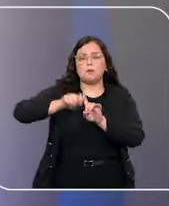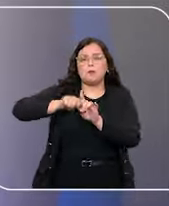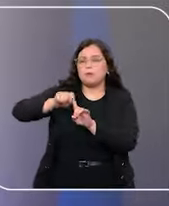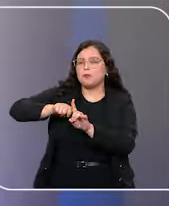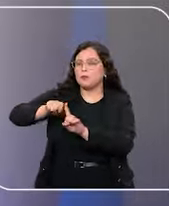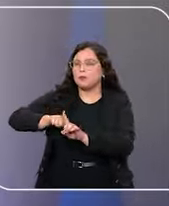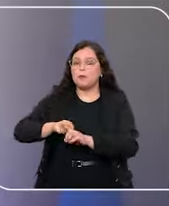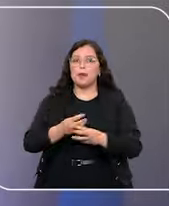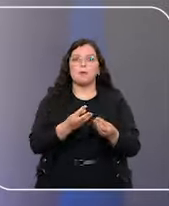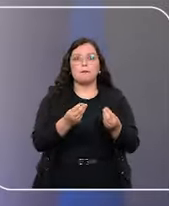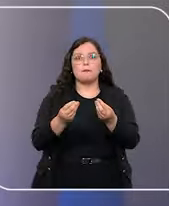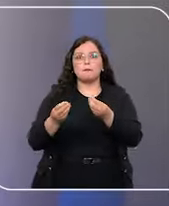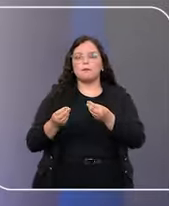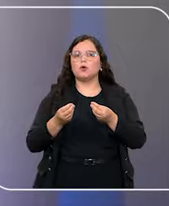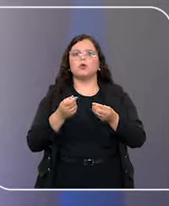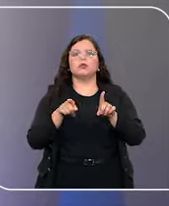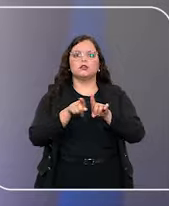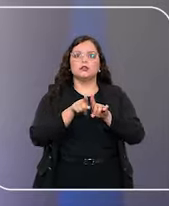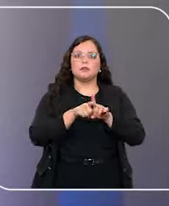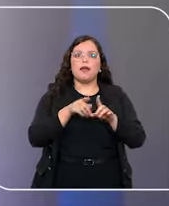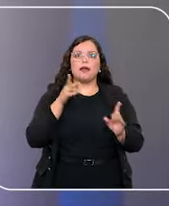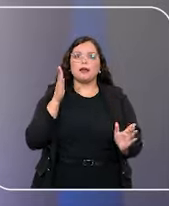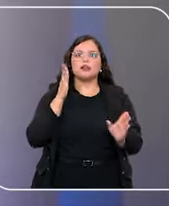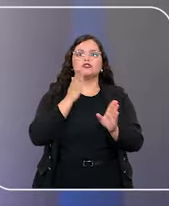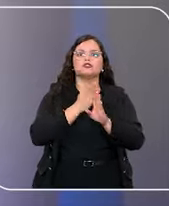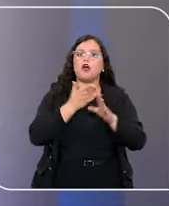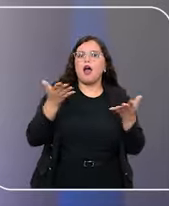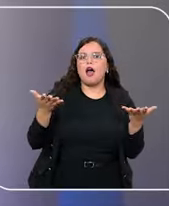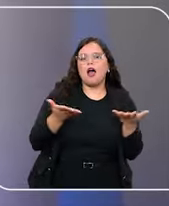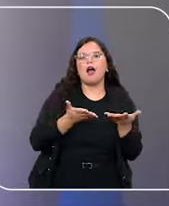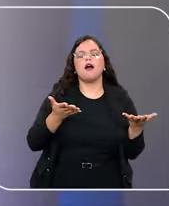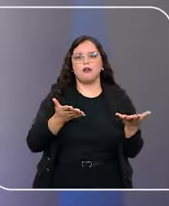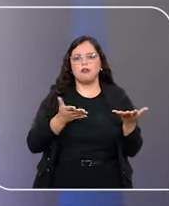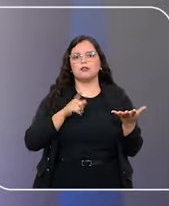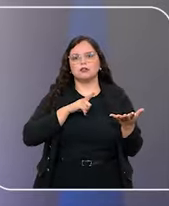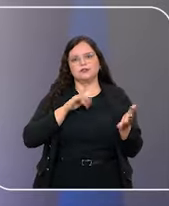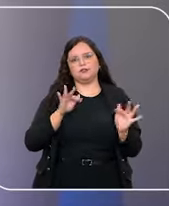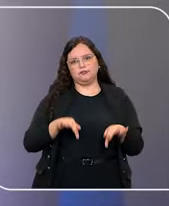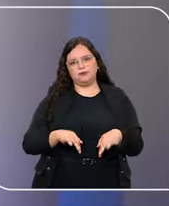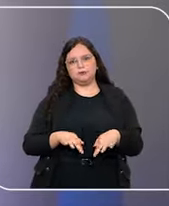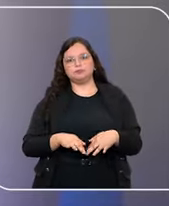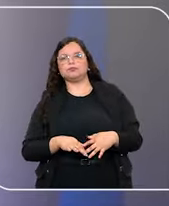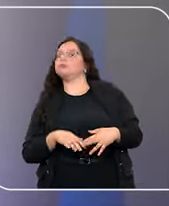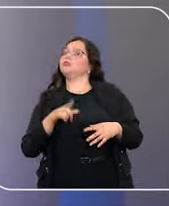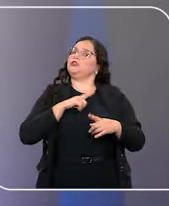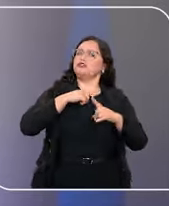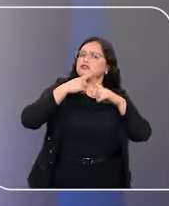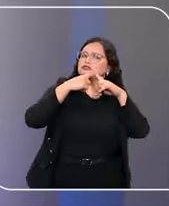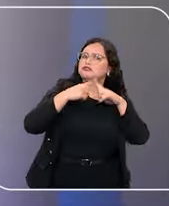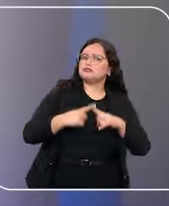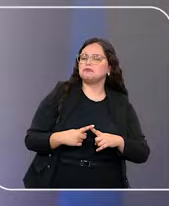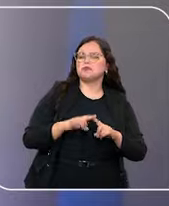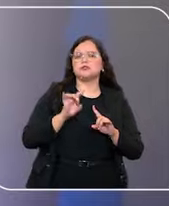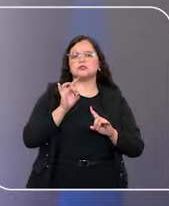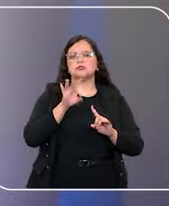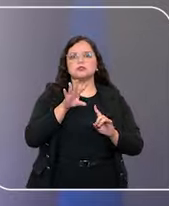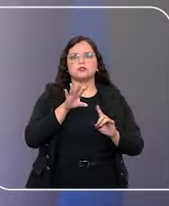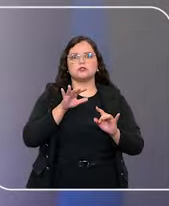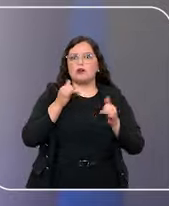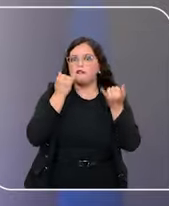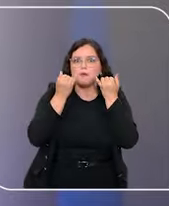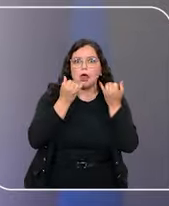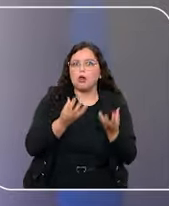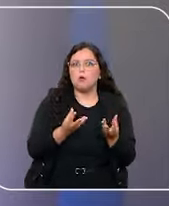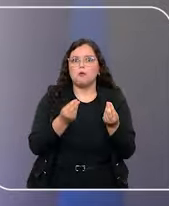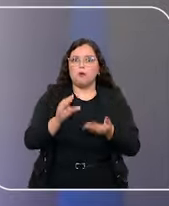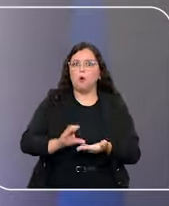meses de apuração, redação e edição até chegarmos ao resultado. O desafio envolveu não apenas o volume de informação,